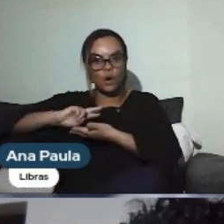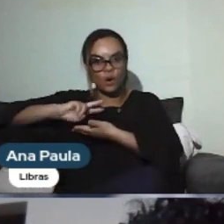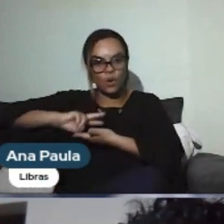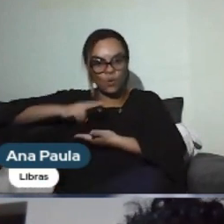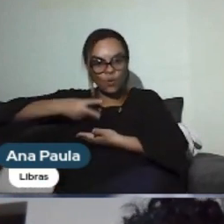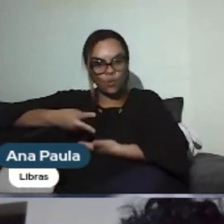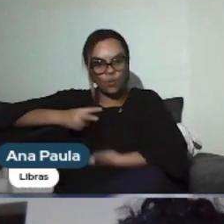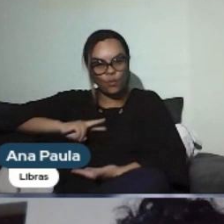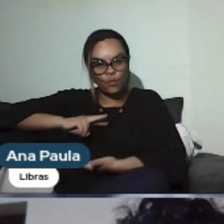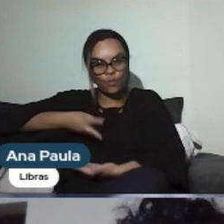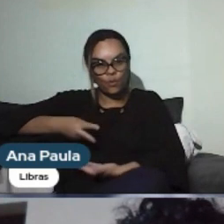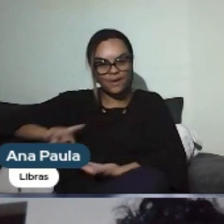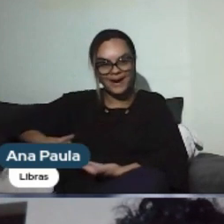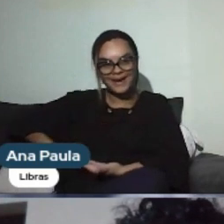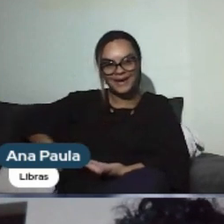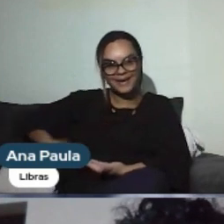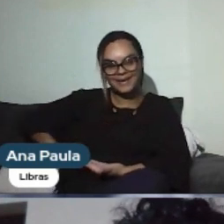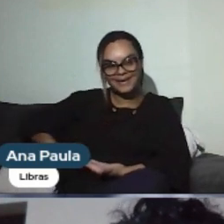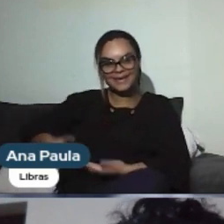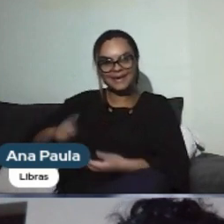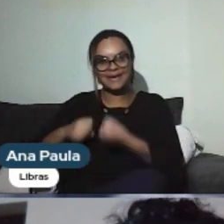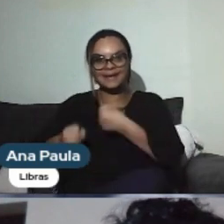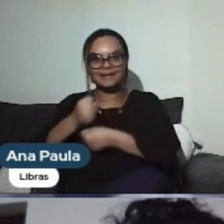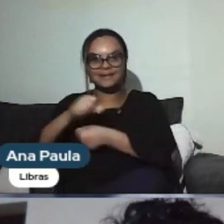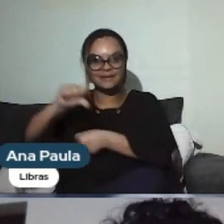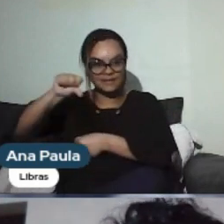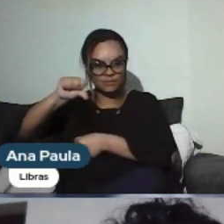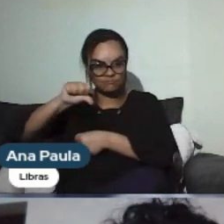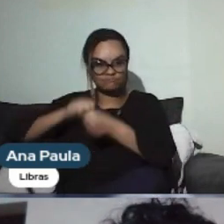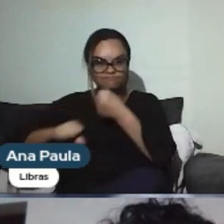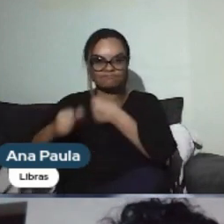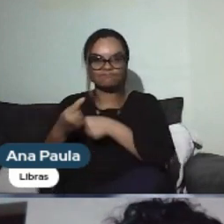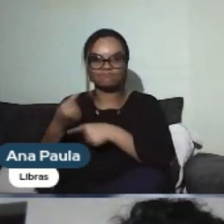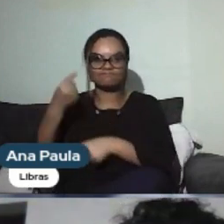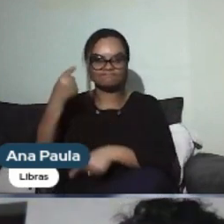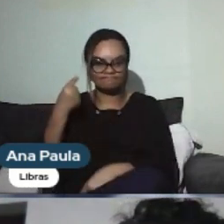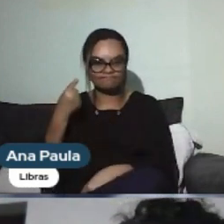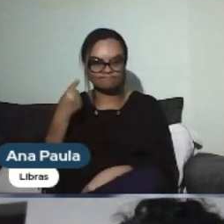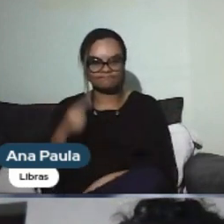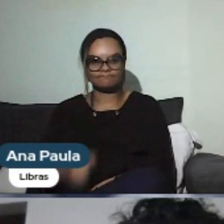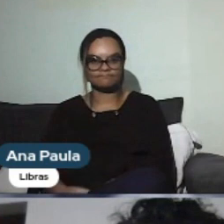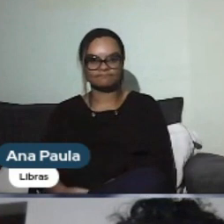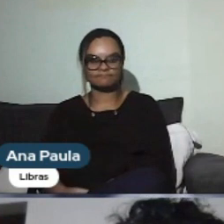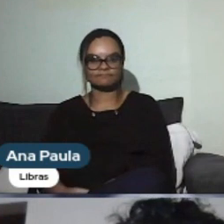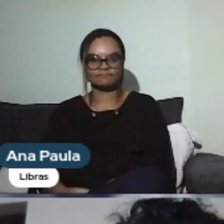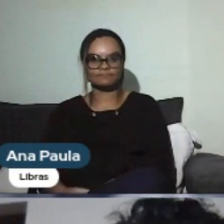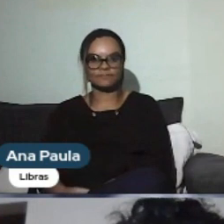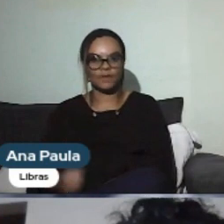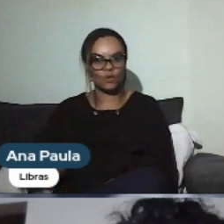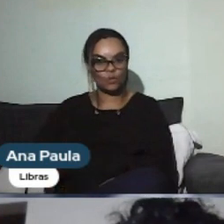Luciane? Nove anos. Nove anos. Também renal, né? Isso, isso. Eu recebi o rim do meu esposo, né?